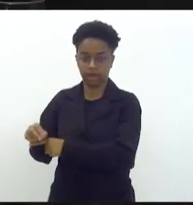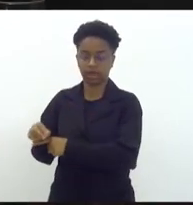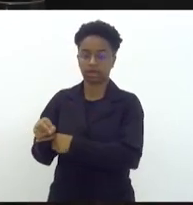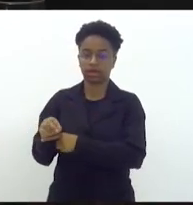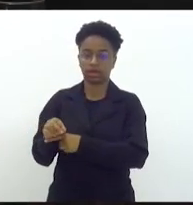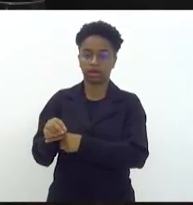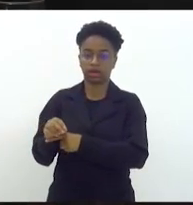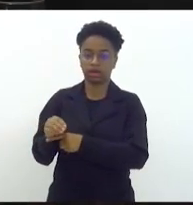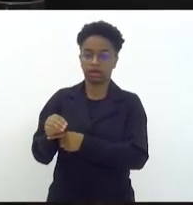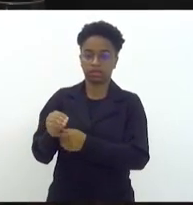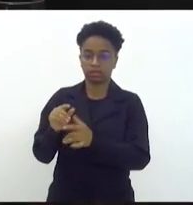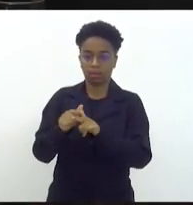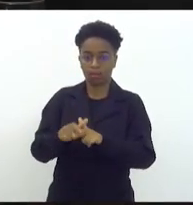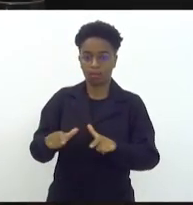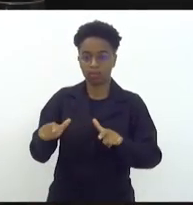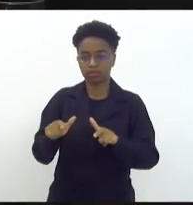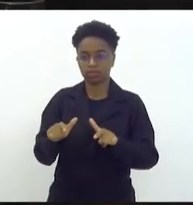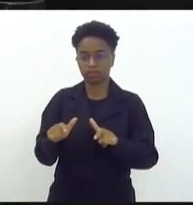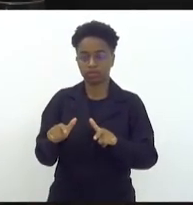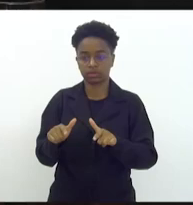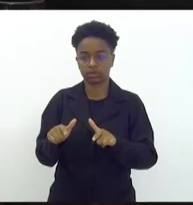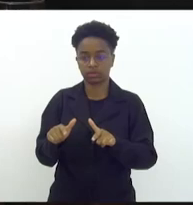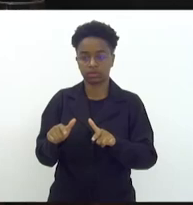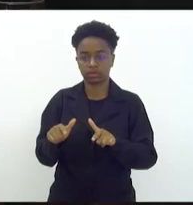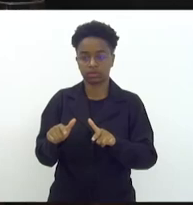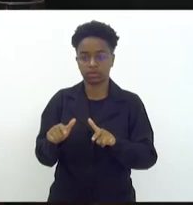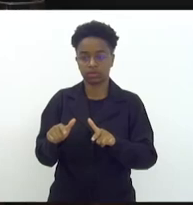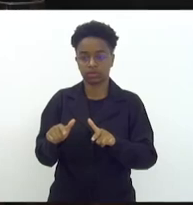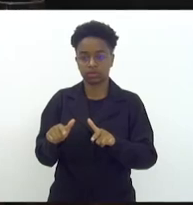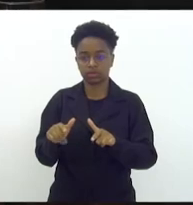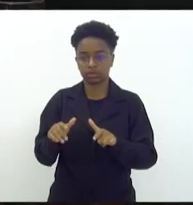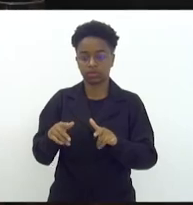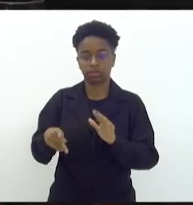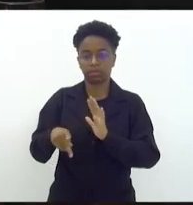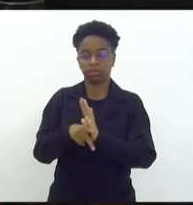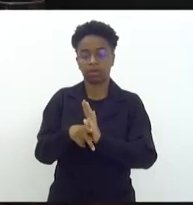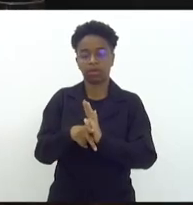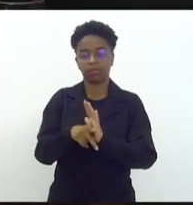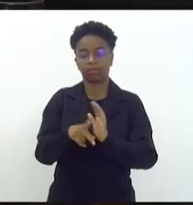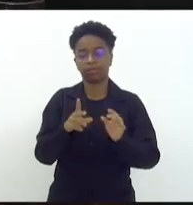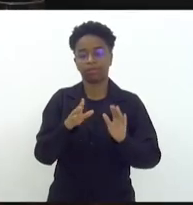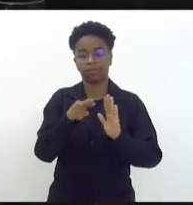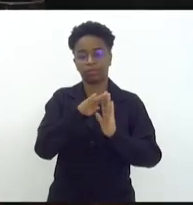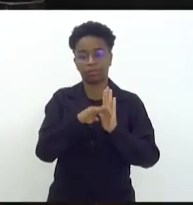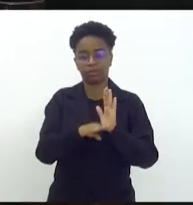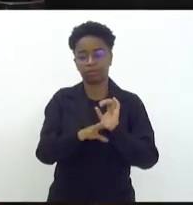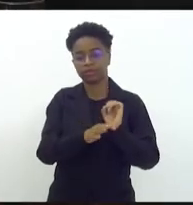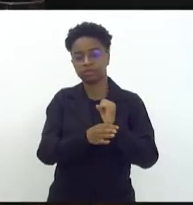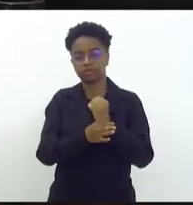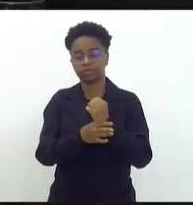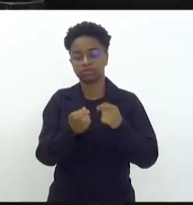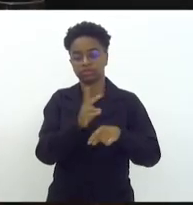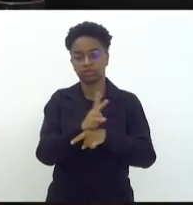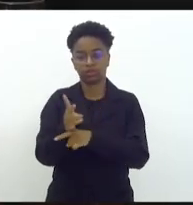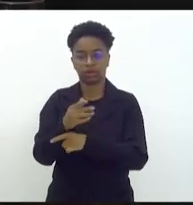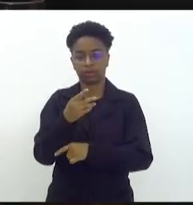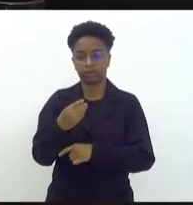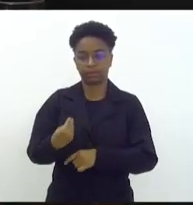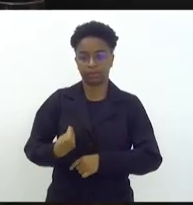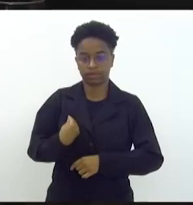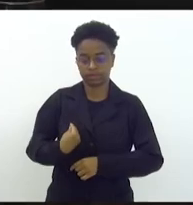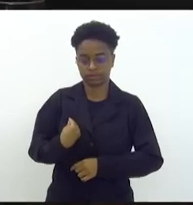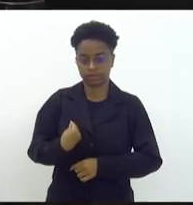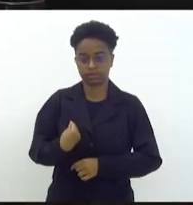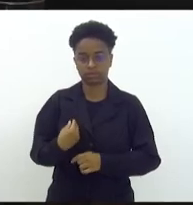e associadas, ociosas do programa Segurança Presente, por meio de regime adicional RAIS.